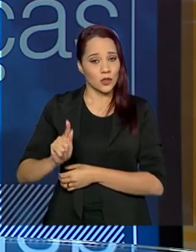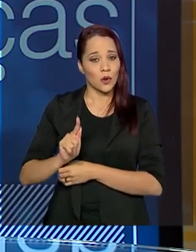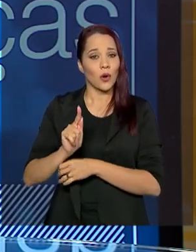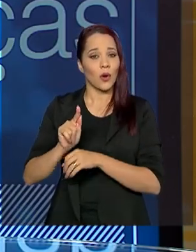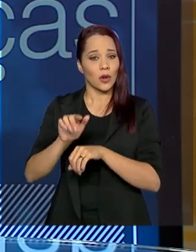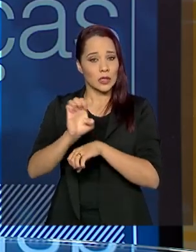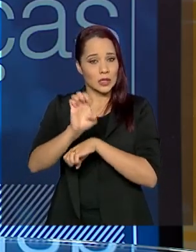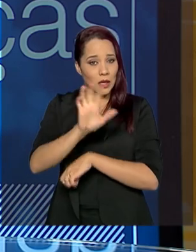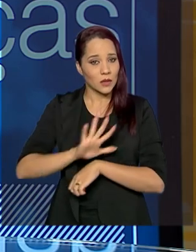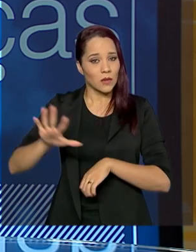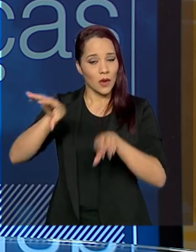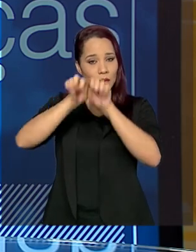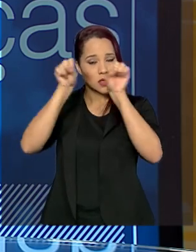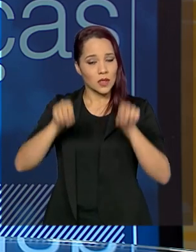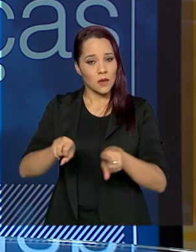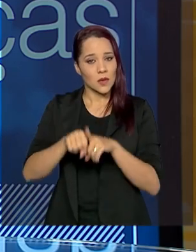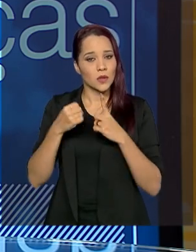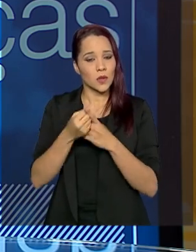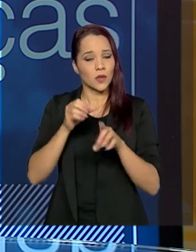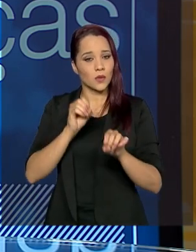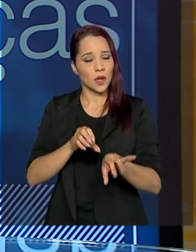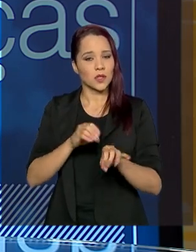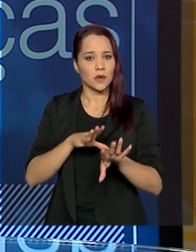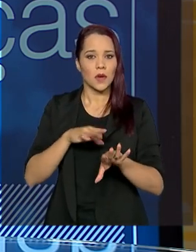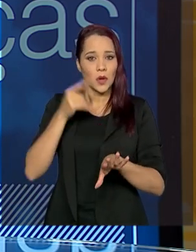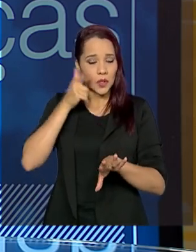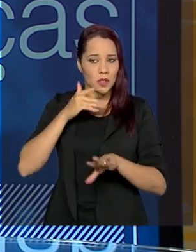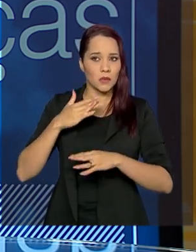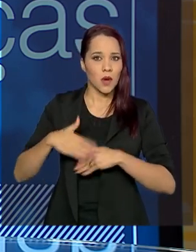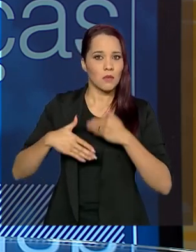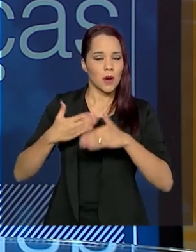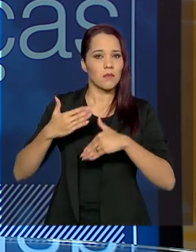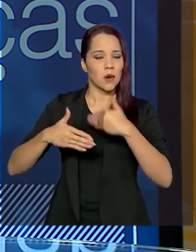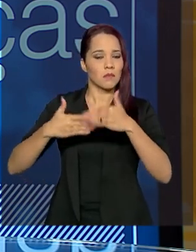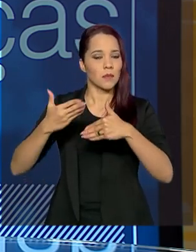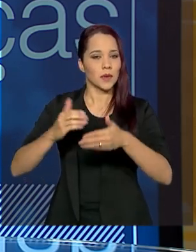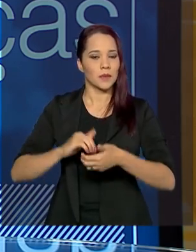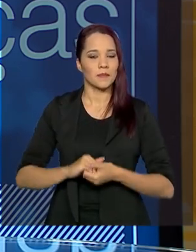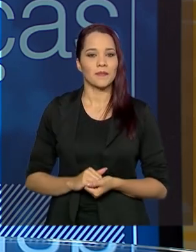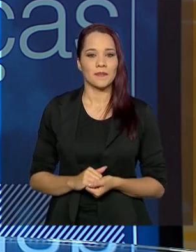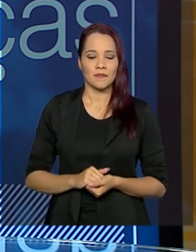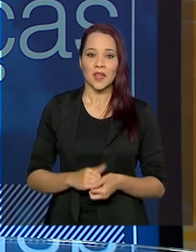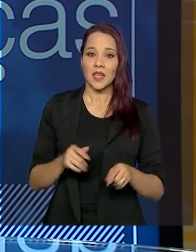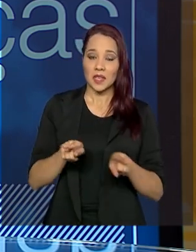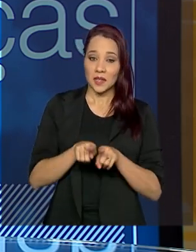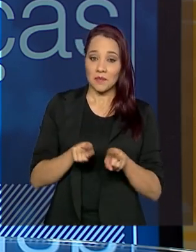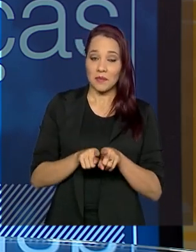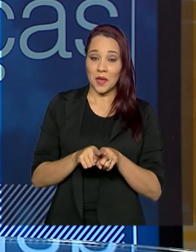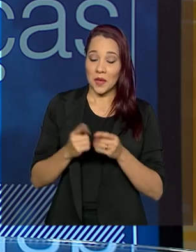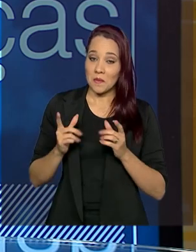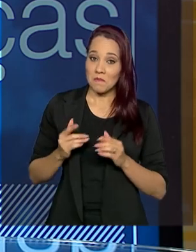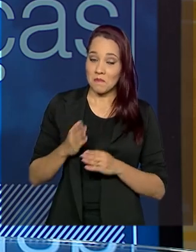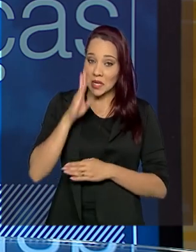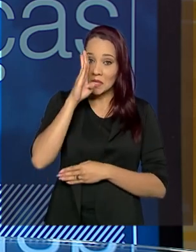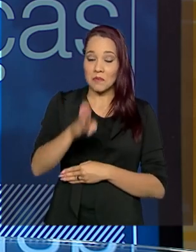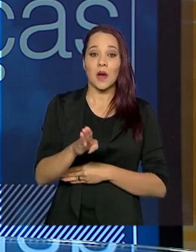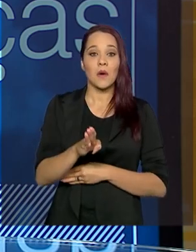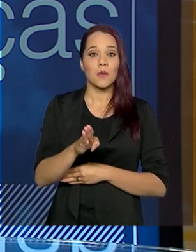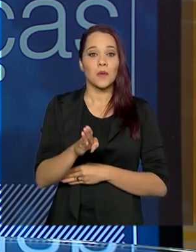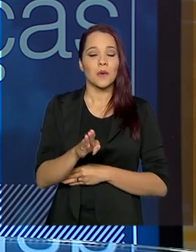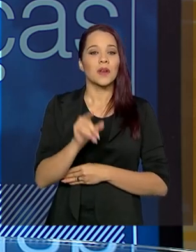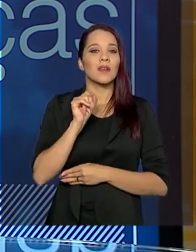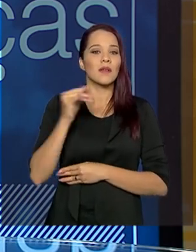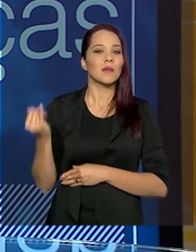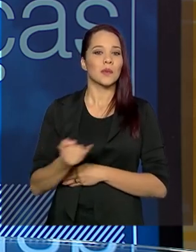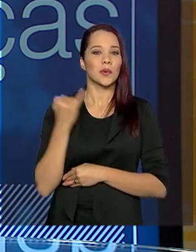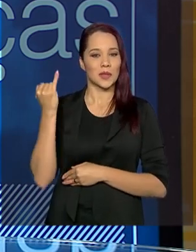-Educativo. E a gente tem conseguido avançar em muitas pautas. E também, uma ênfase que a gente quer trazer, que é muito